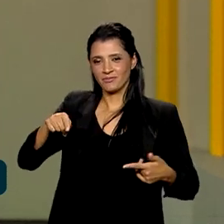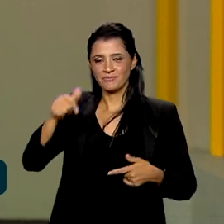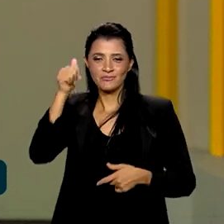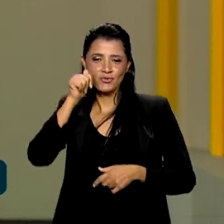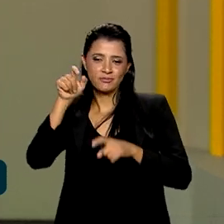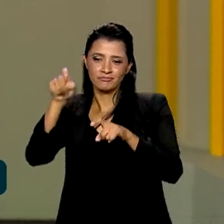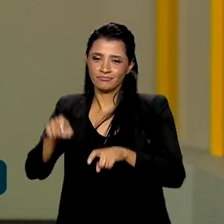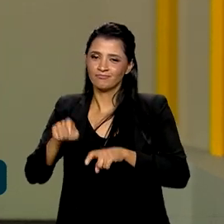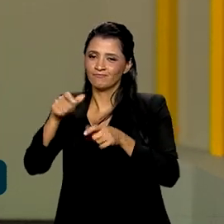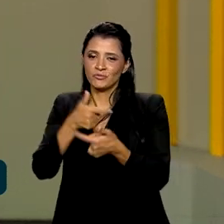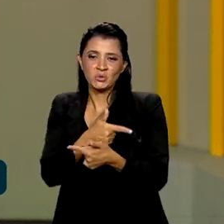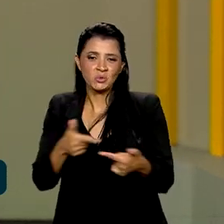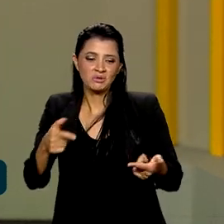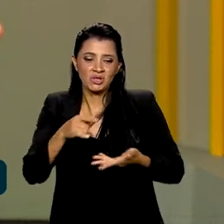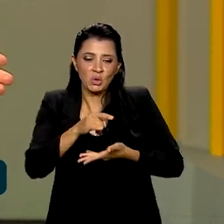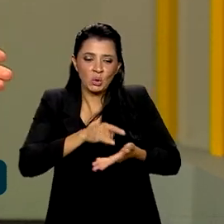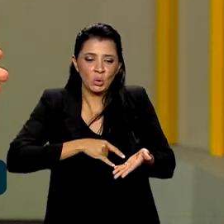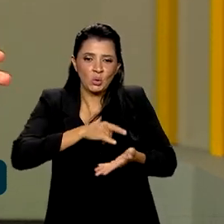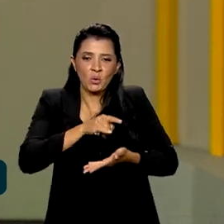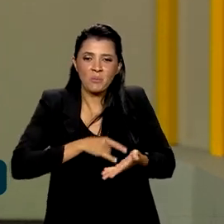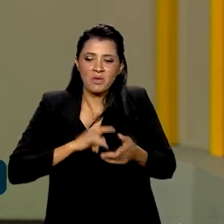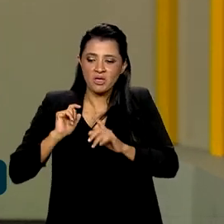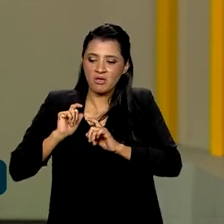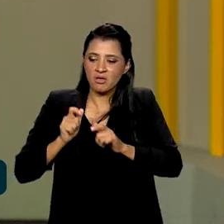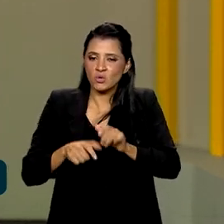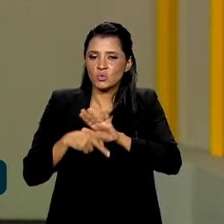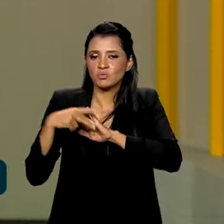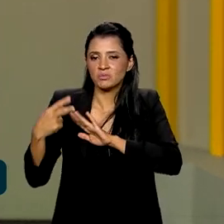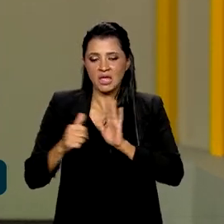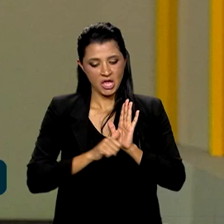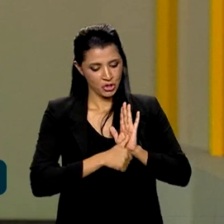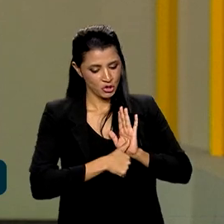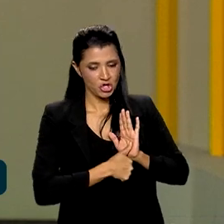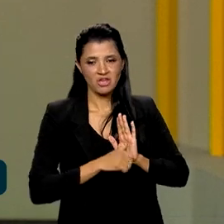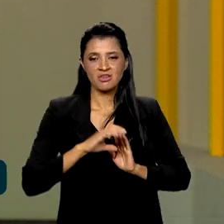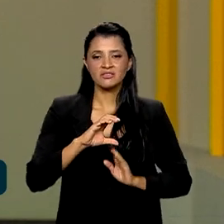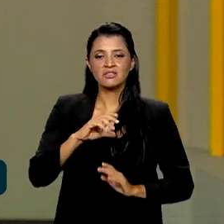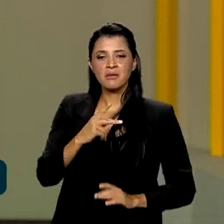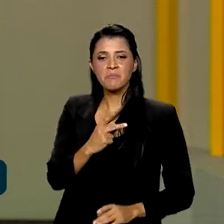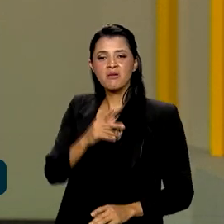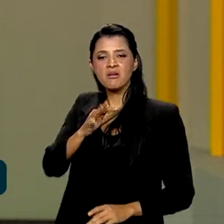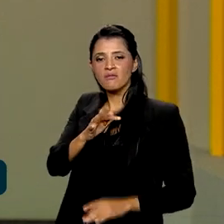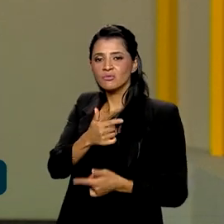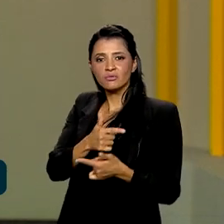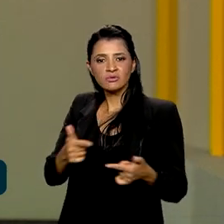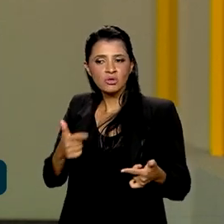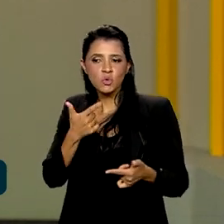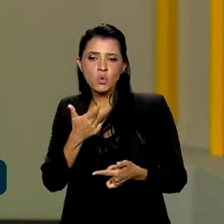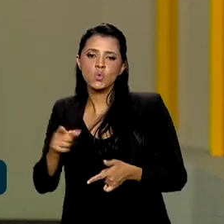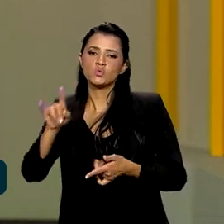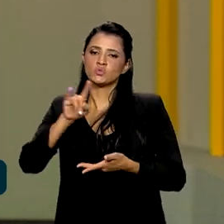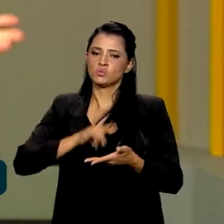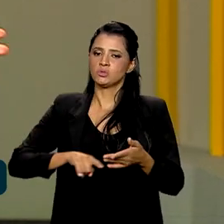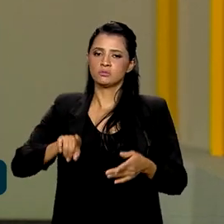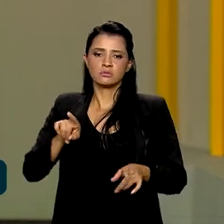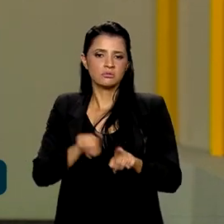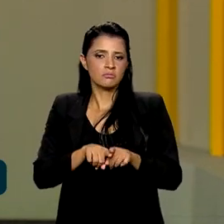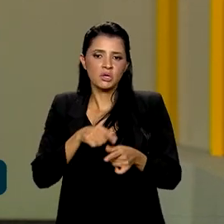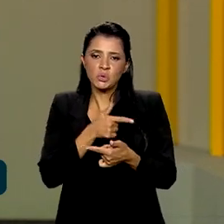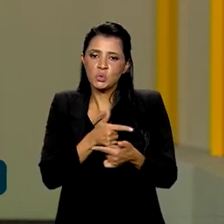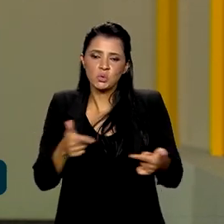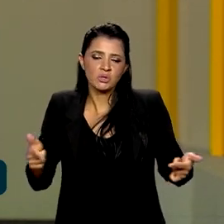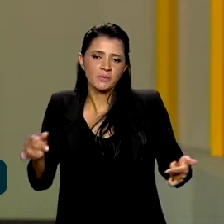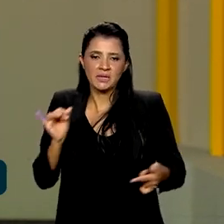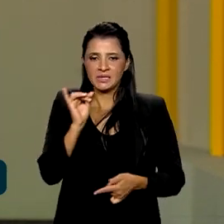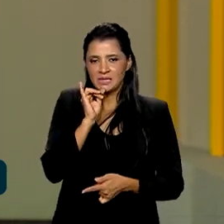infelizmente, não têm acesso à documentação tradicional, como a RG, o CPF, mas também outros documentos mais modernos, vamos